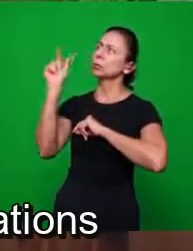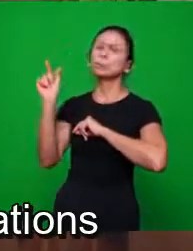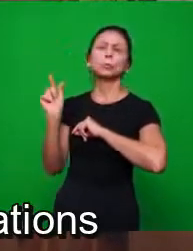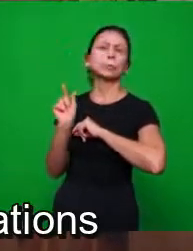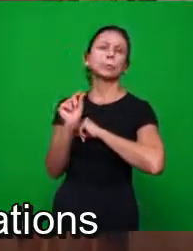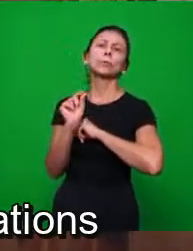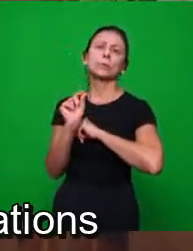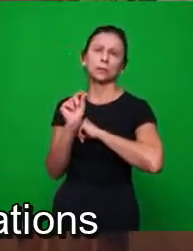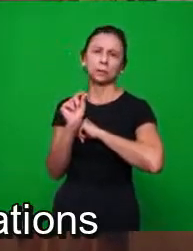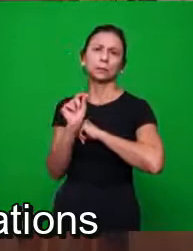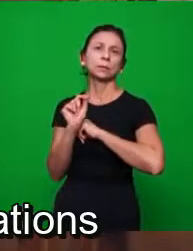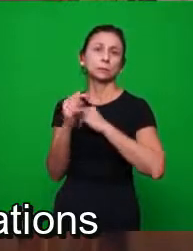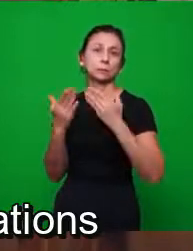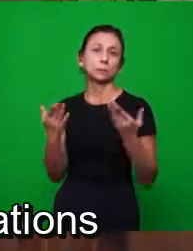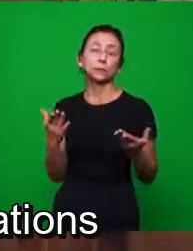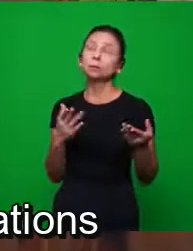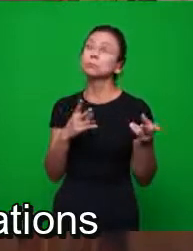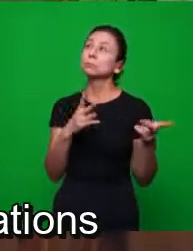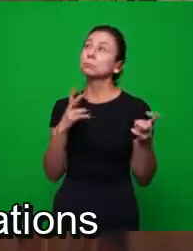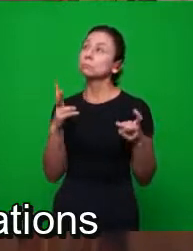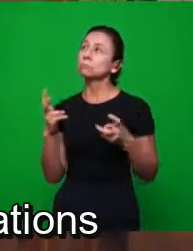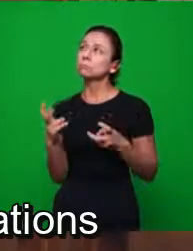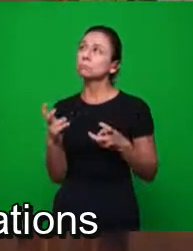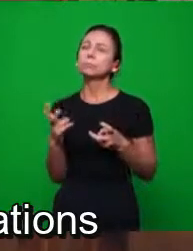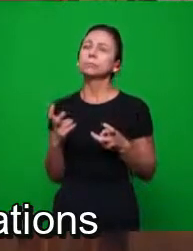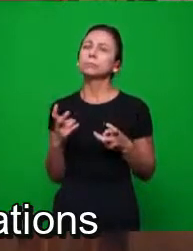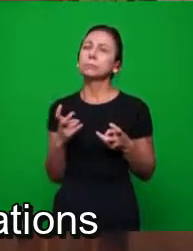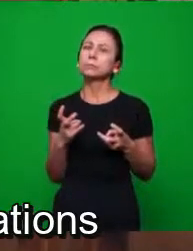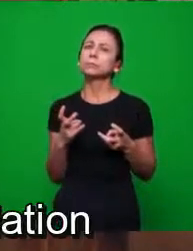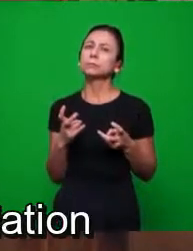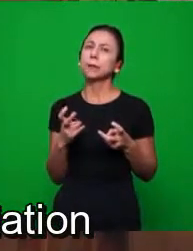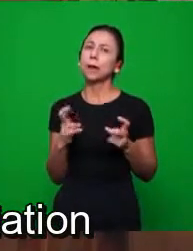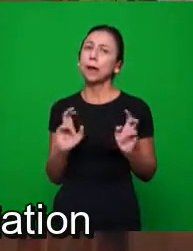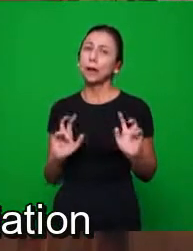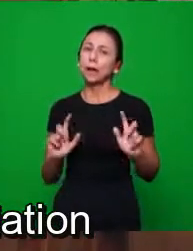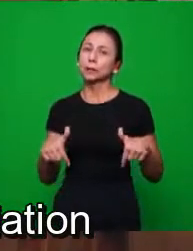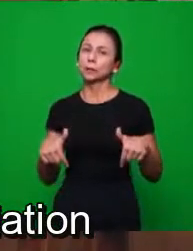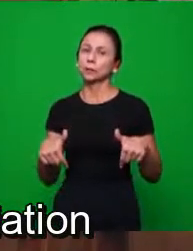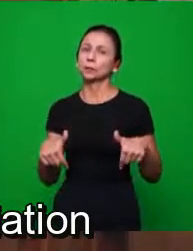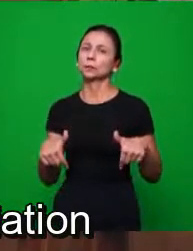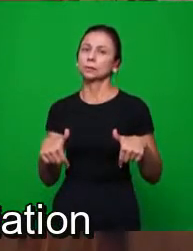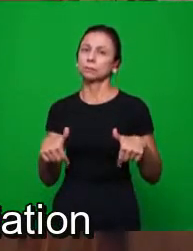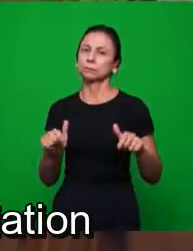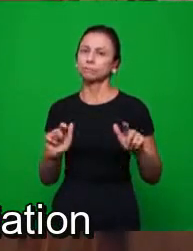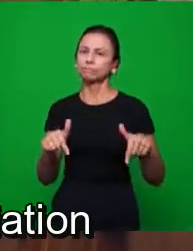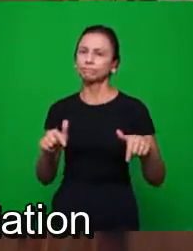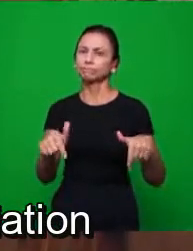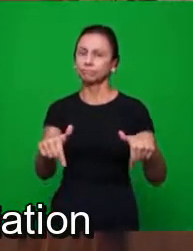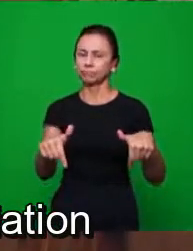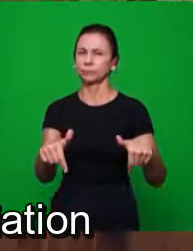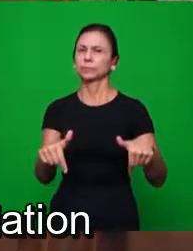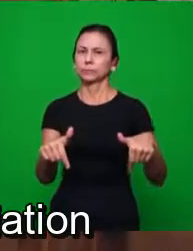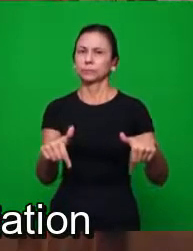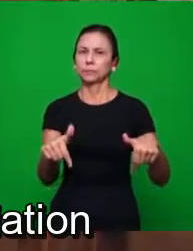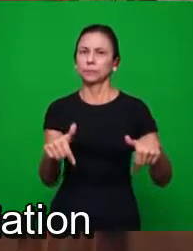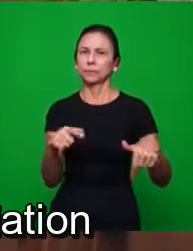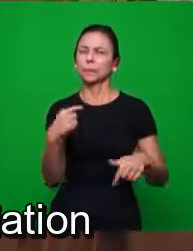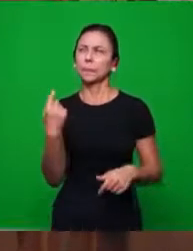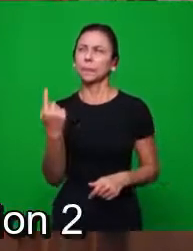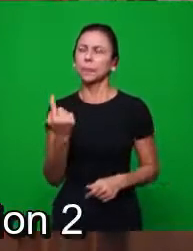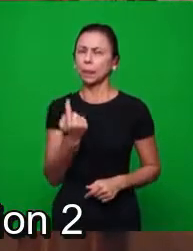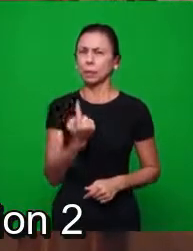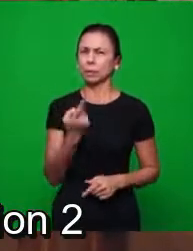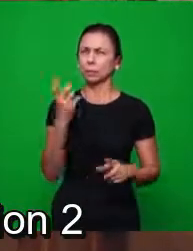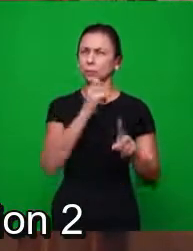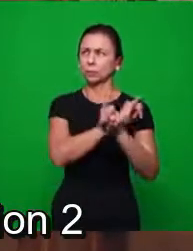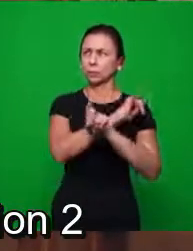Então, de certa forma, são essas as operações que aí estão. E nós temos uma associação profética